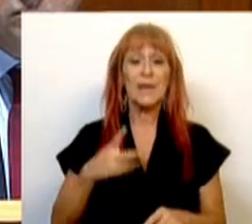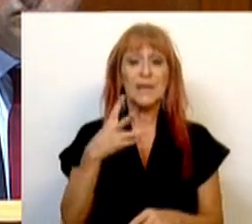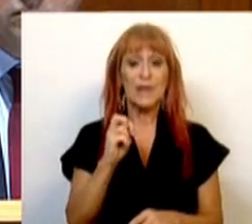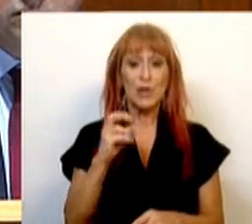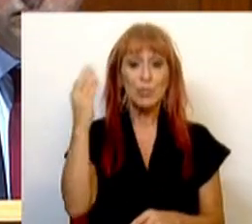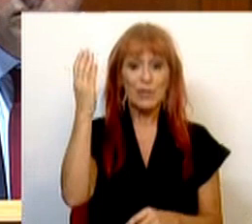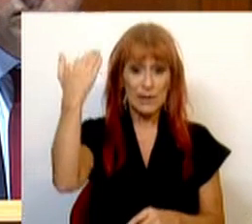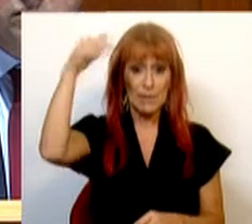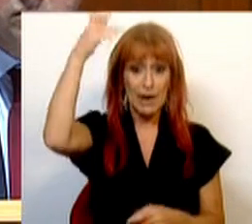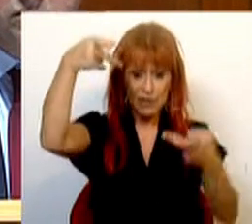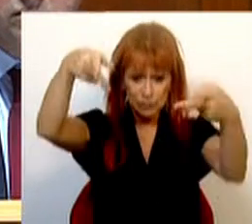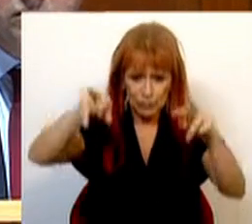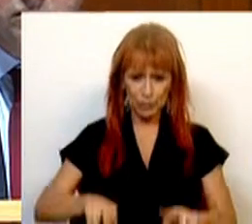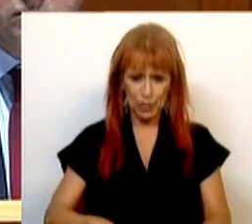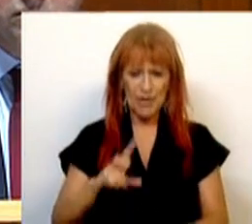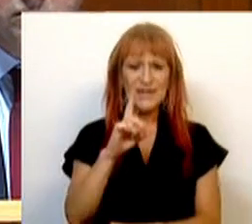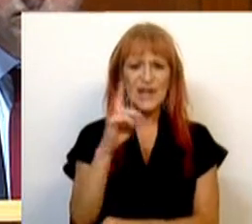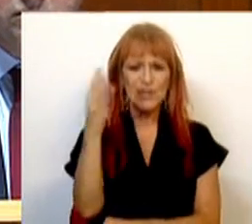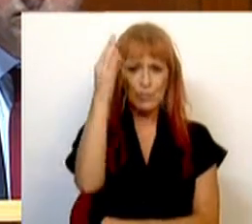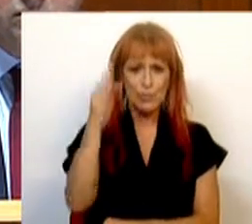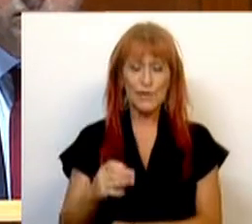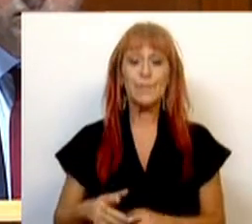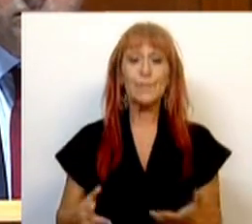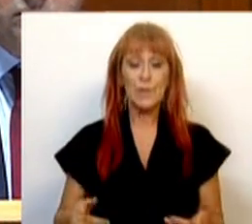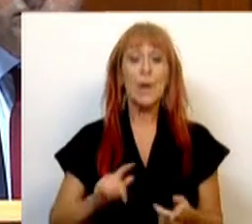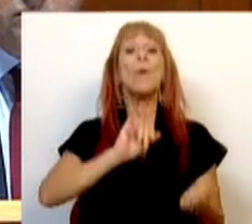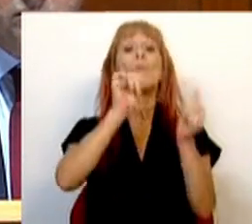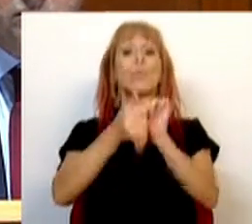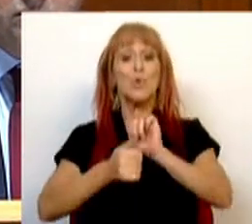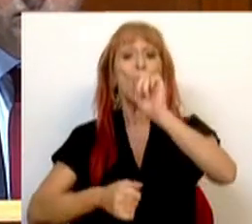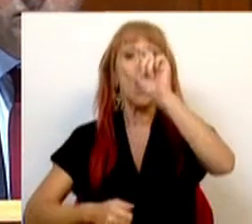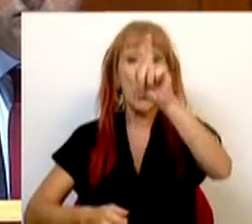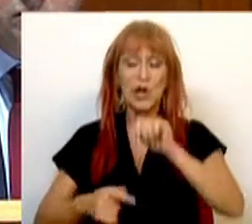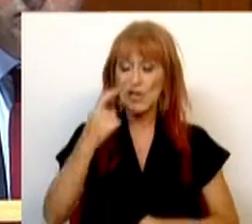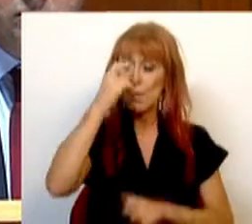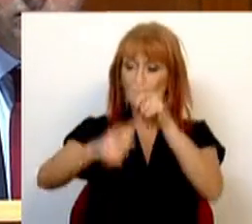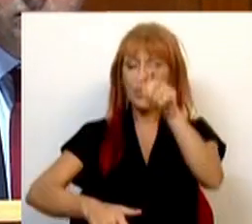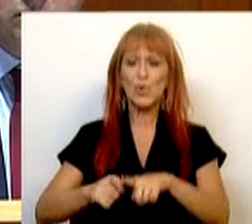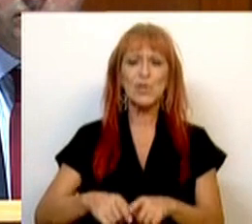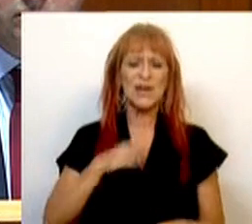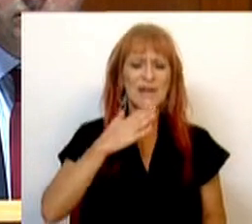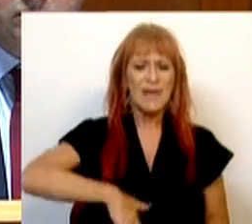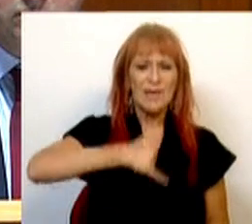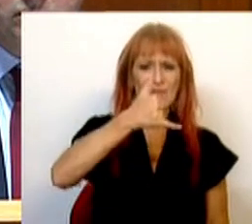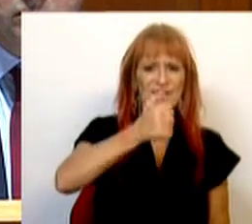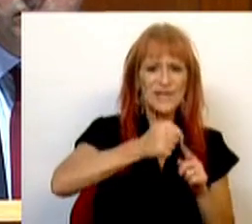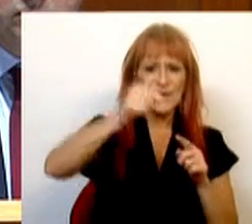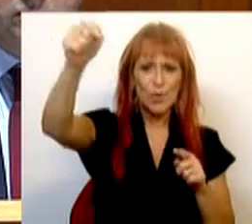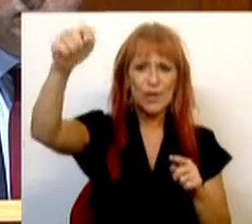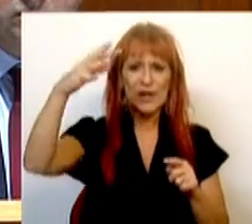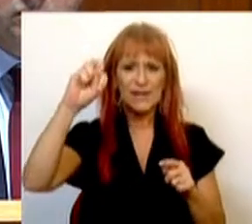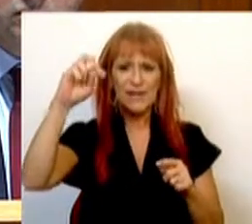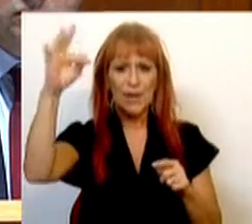13% para 6%. O que mudou é que a população entre os 25 e os 34